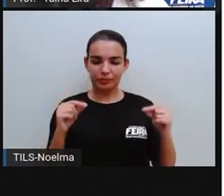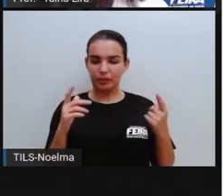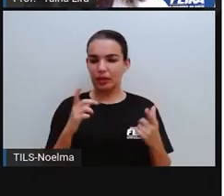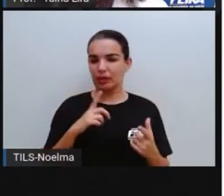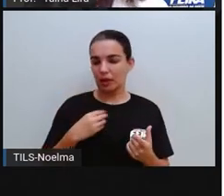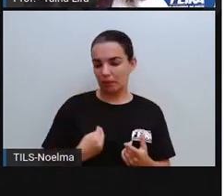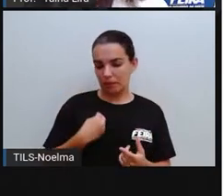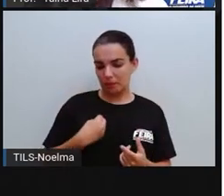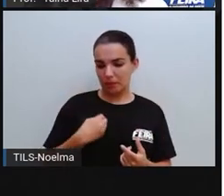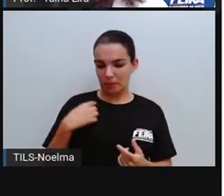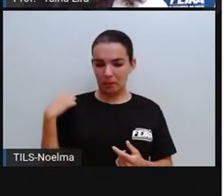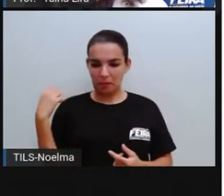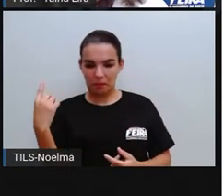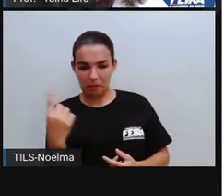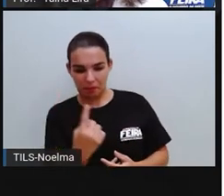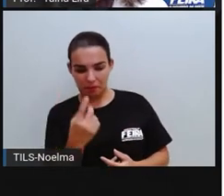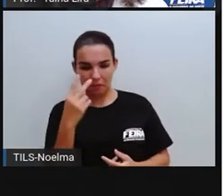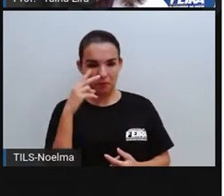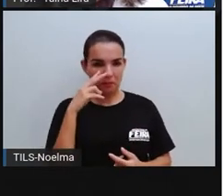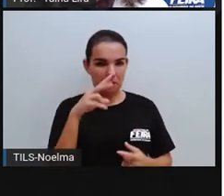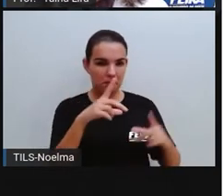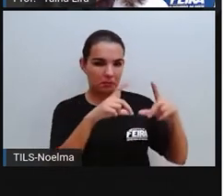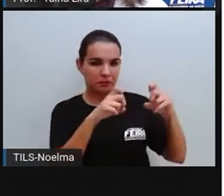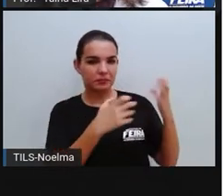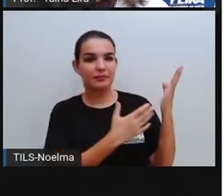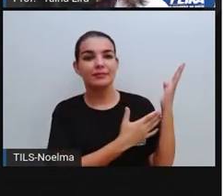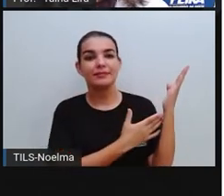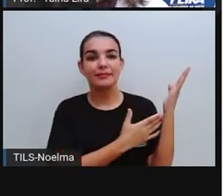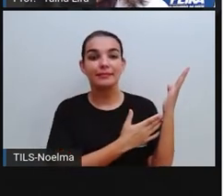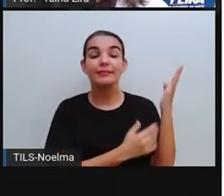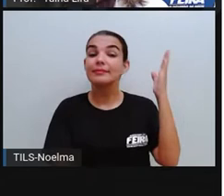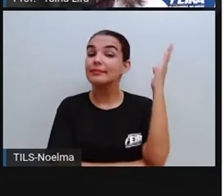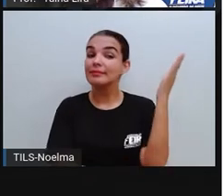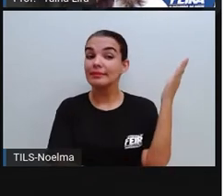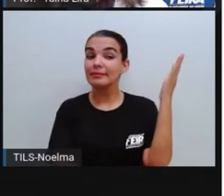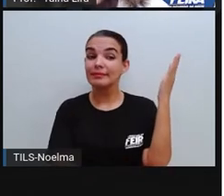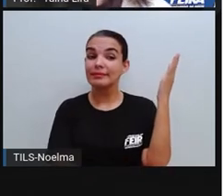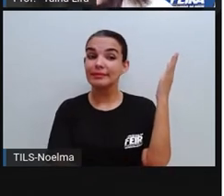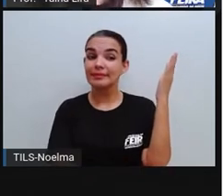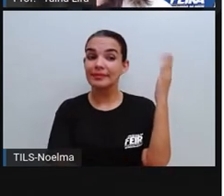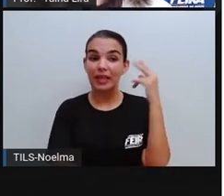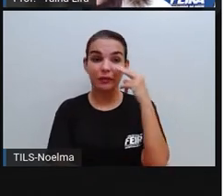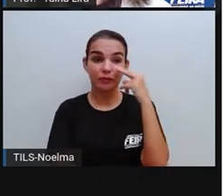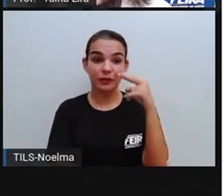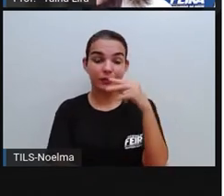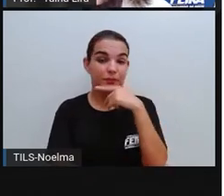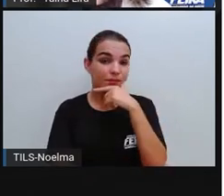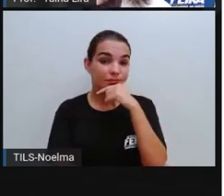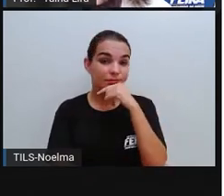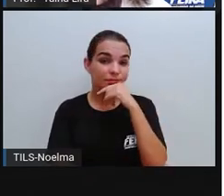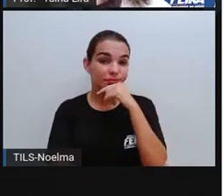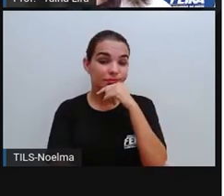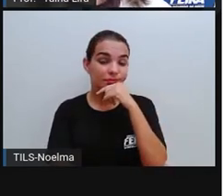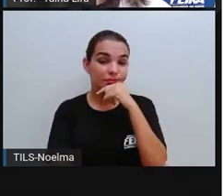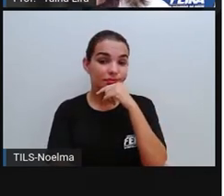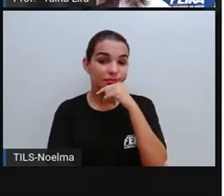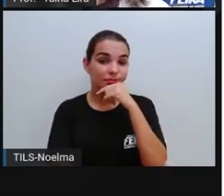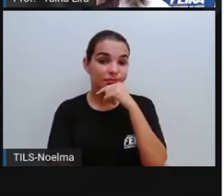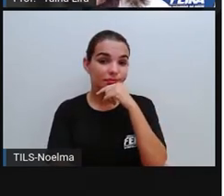presentes nas imagens a seguir. Olha lá, então vamos ver, o que é que